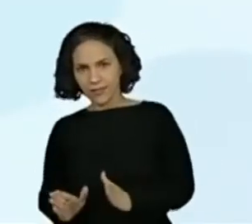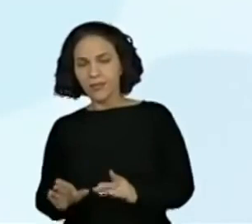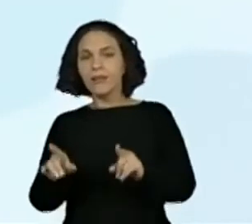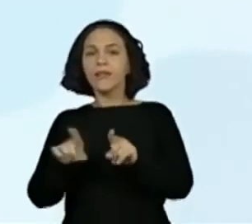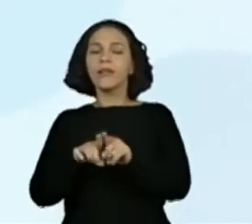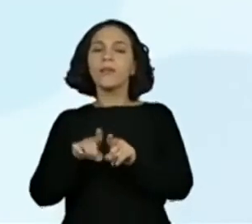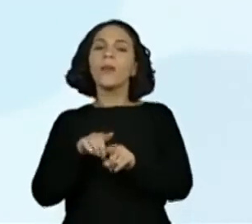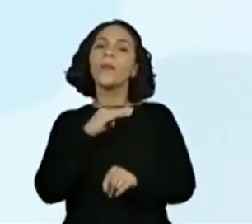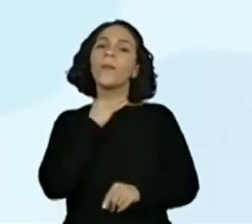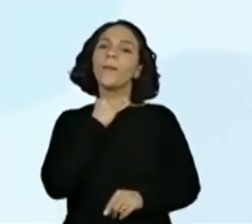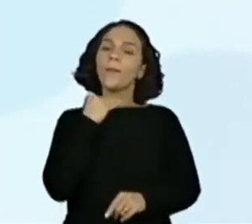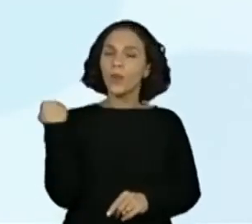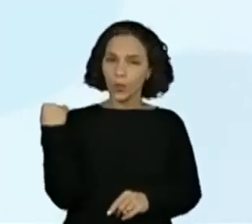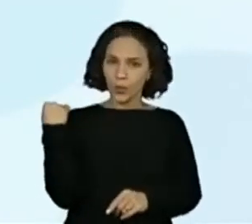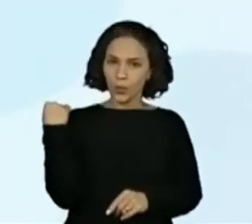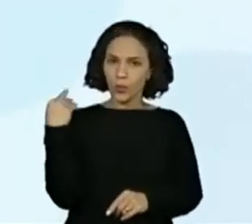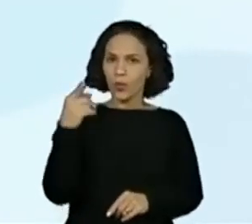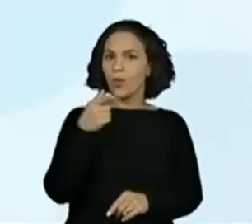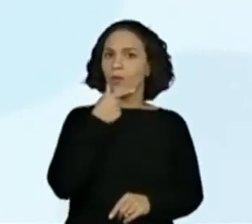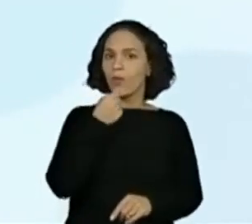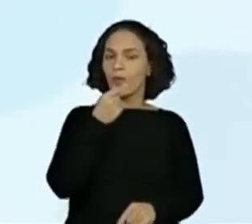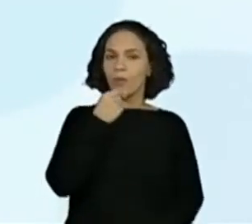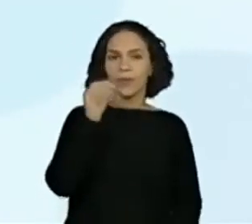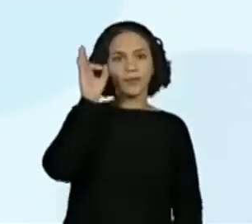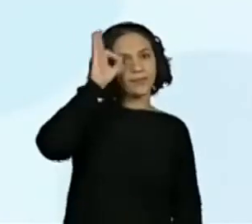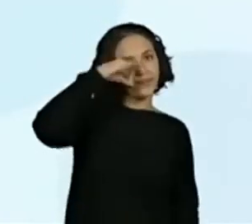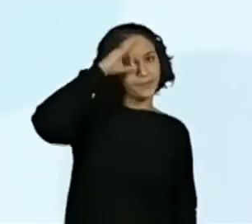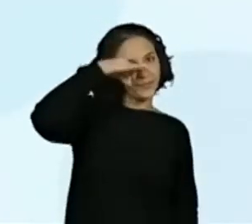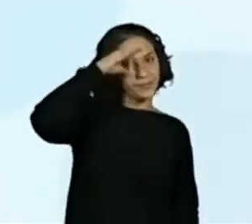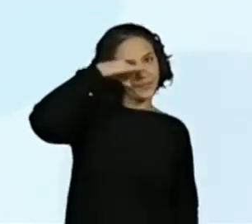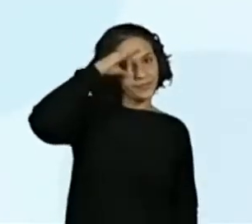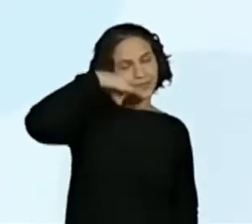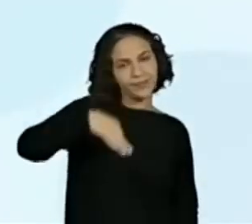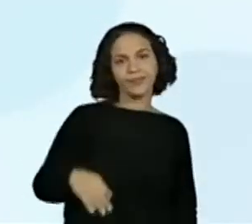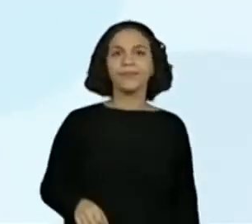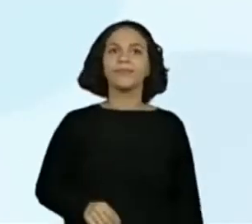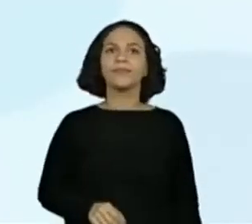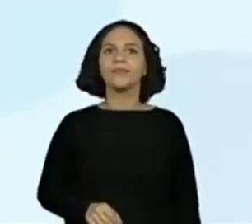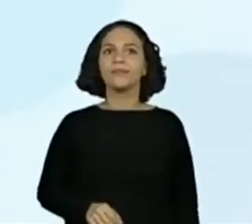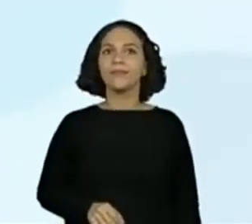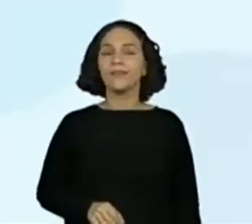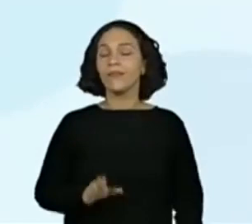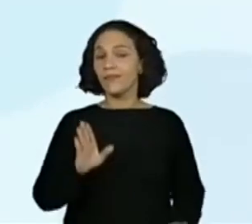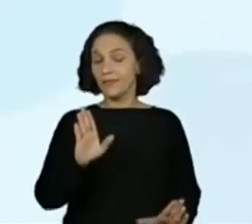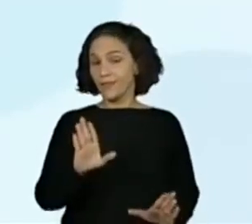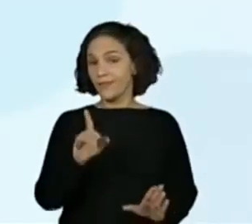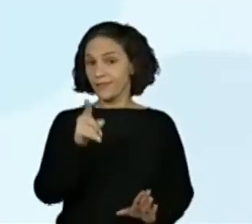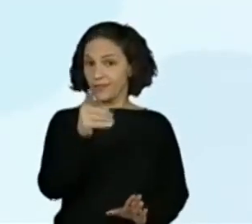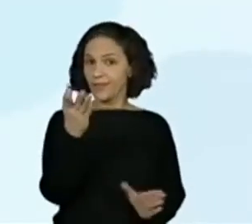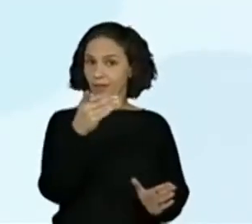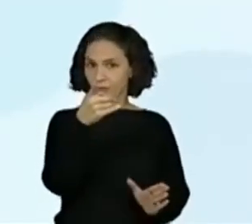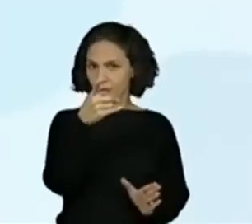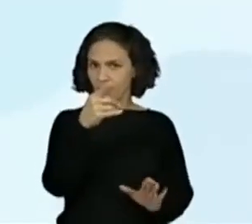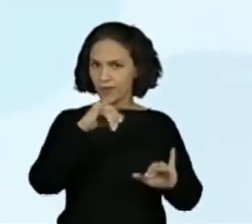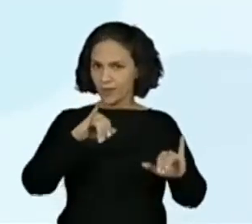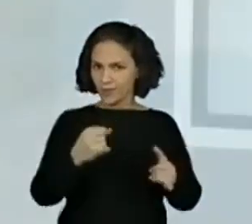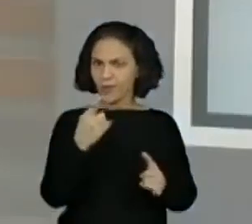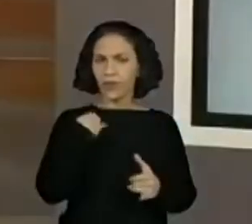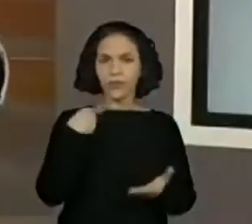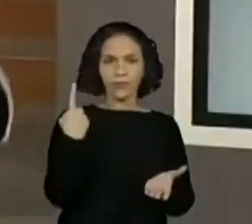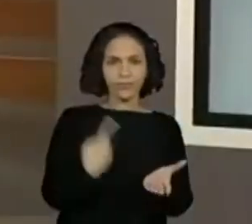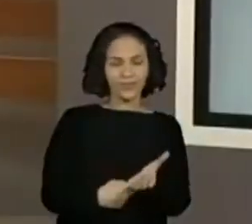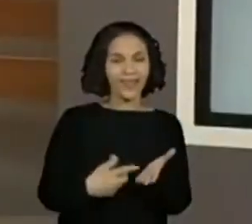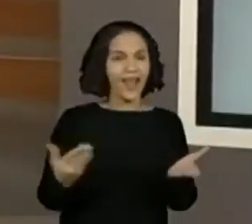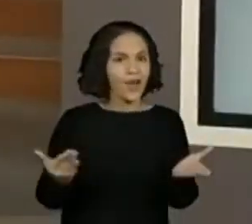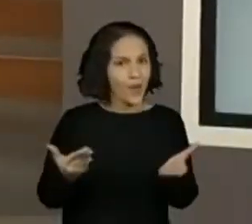falecimento de Cândido Portinari. Aluno do quarto ano, vamos lá, faça um acordo comigo